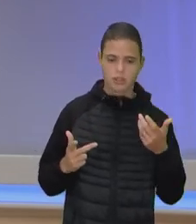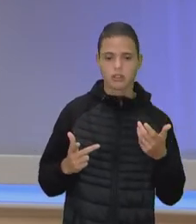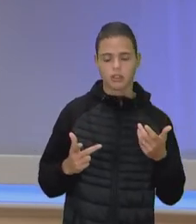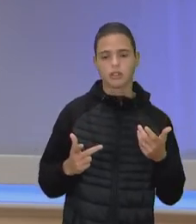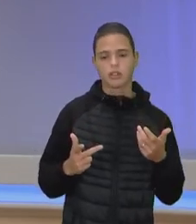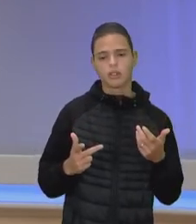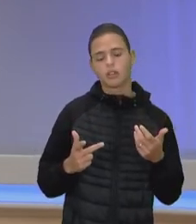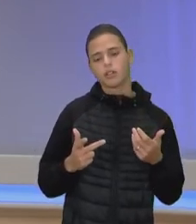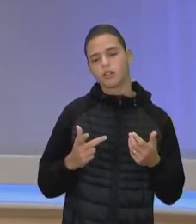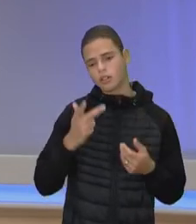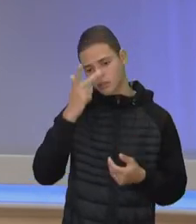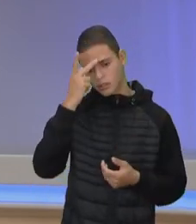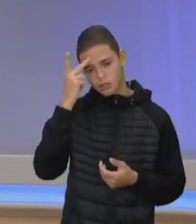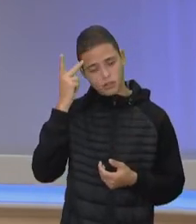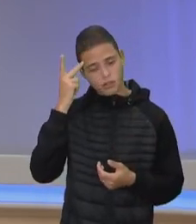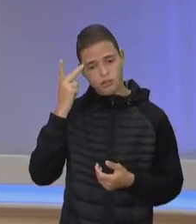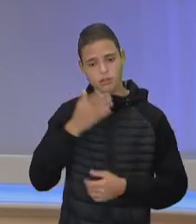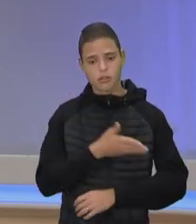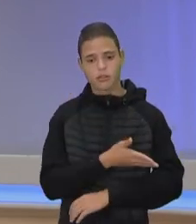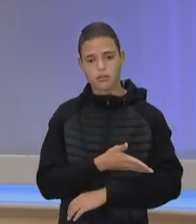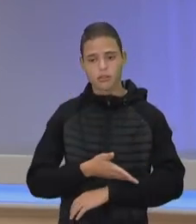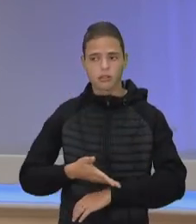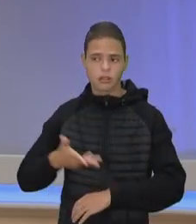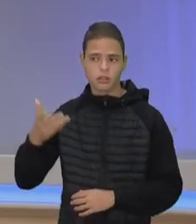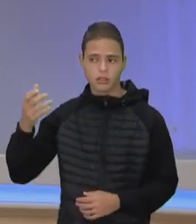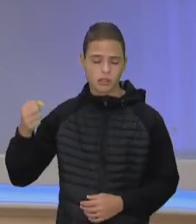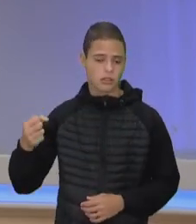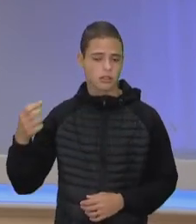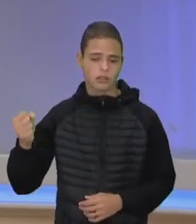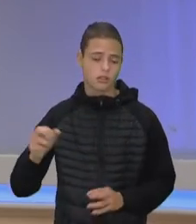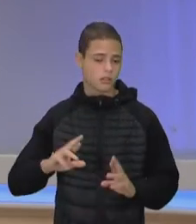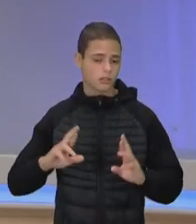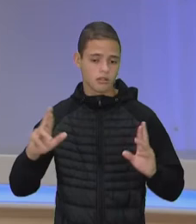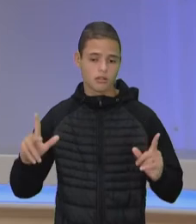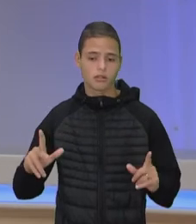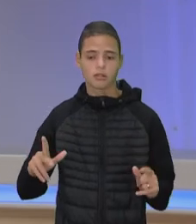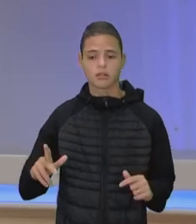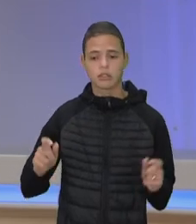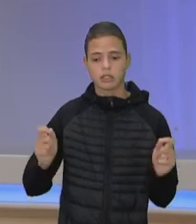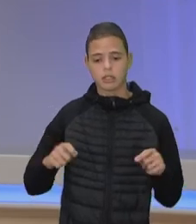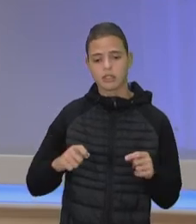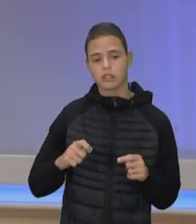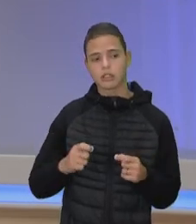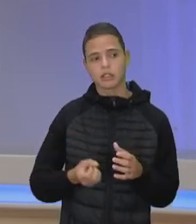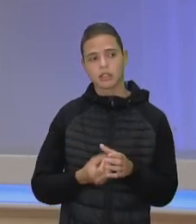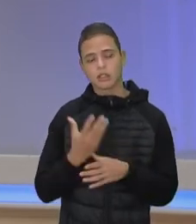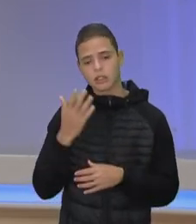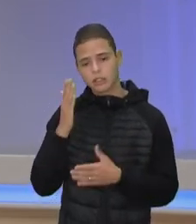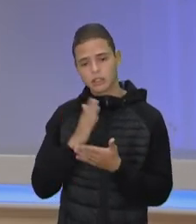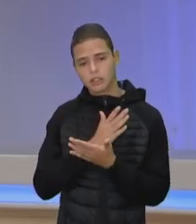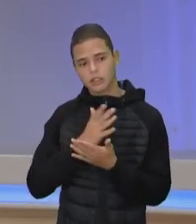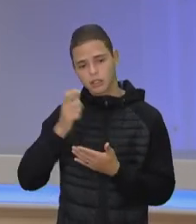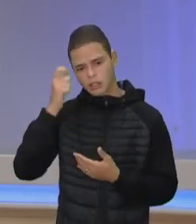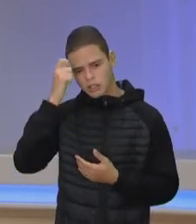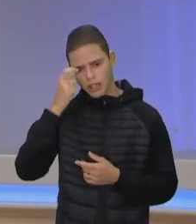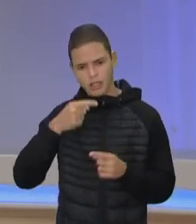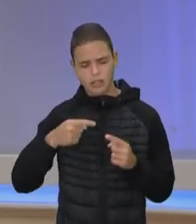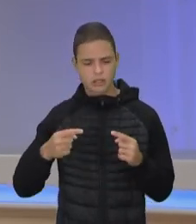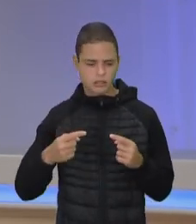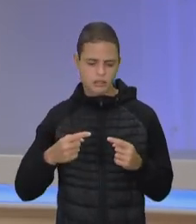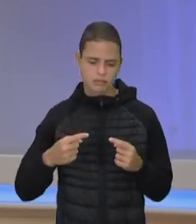como para as pessoas de pele branca. E a gente pode formular, então, hipóteses para isso. Tem a ver com raça?